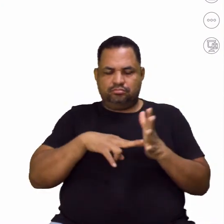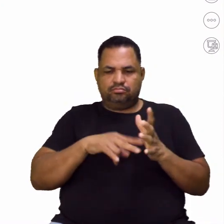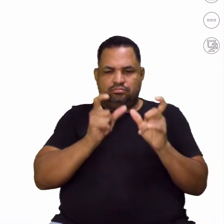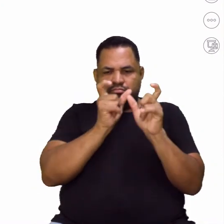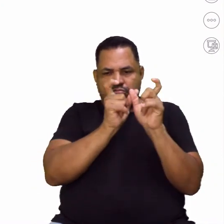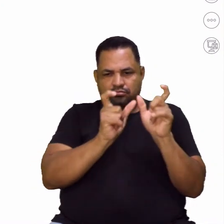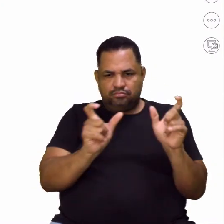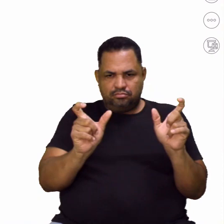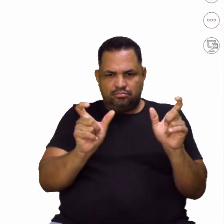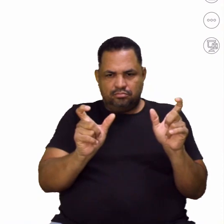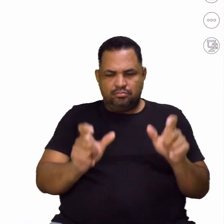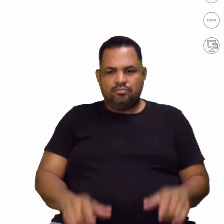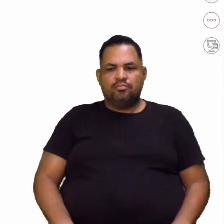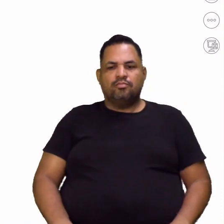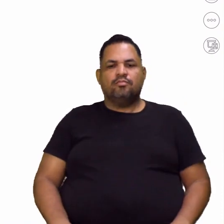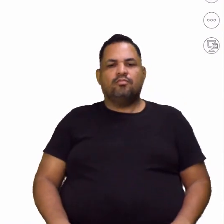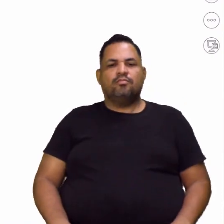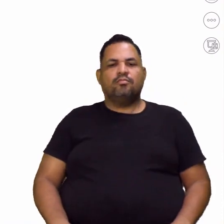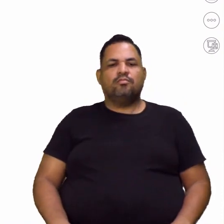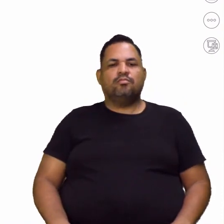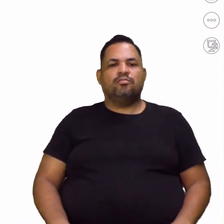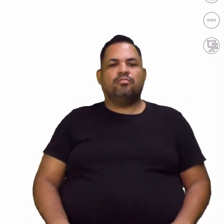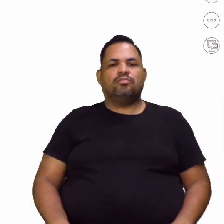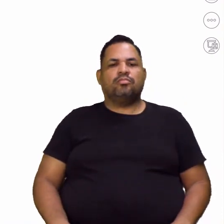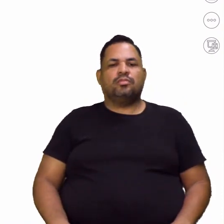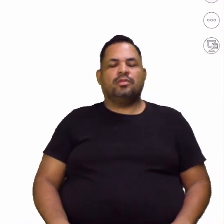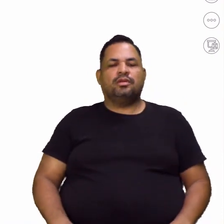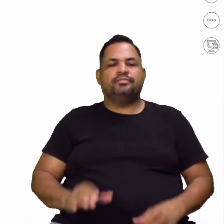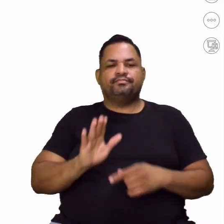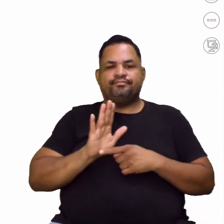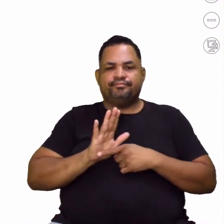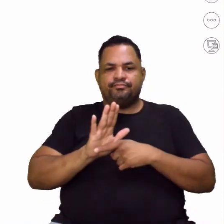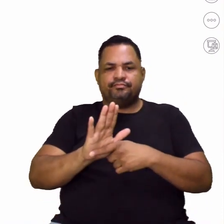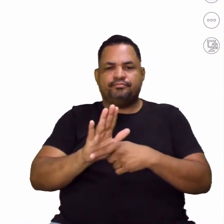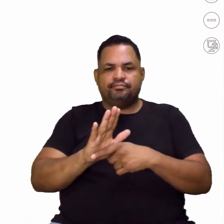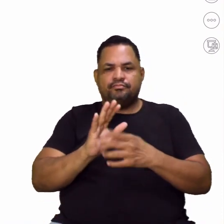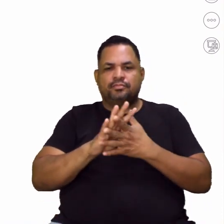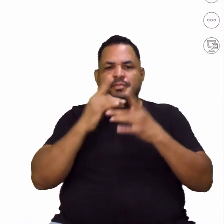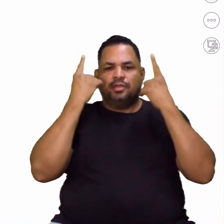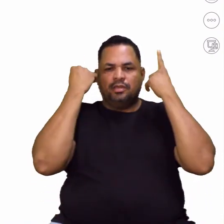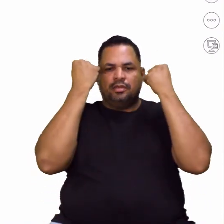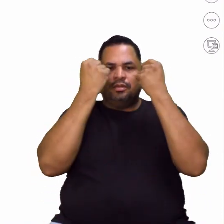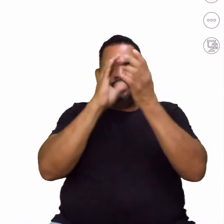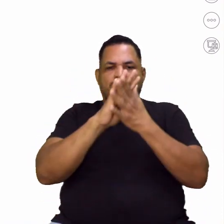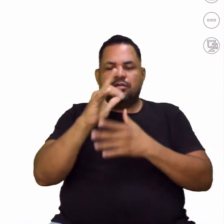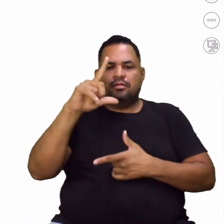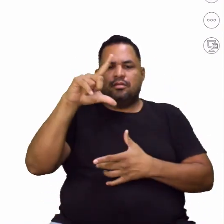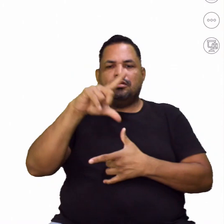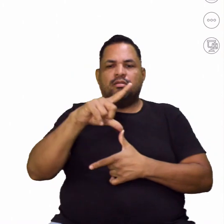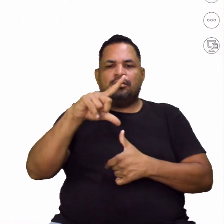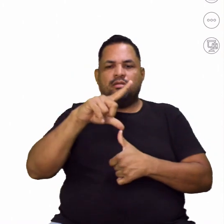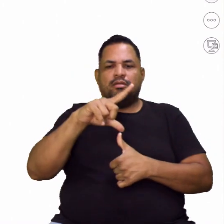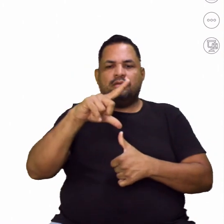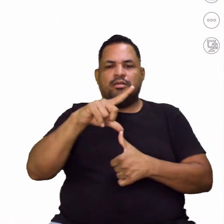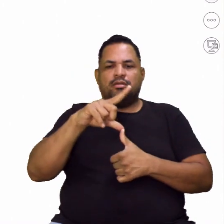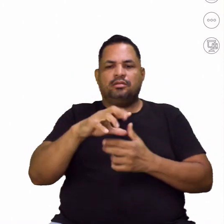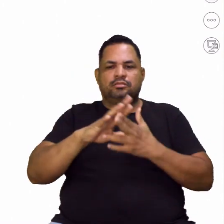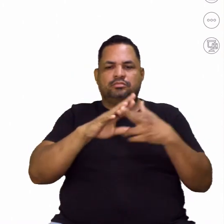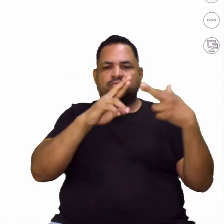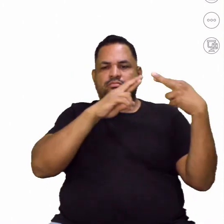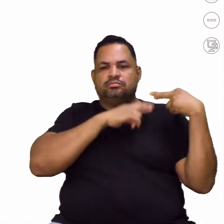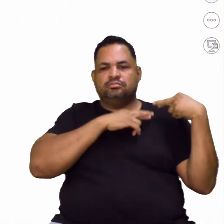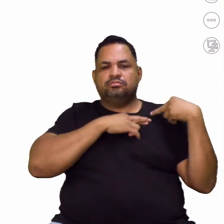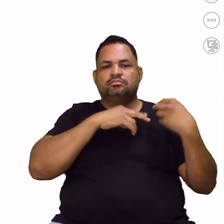Beleza? A contribuição greco-latina é responsável pela